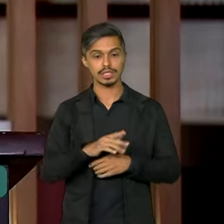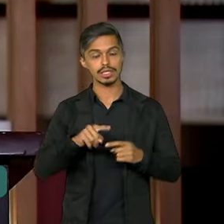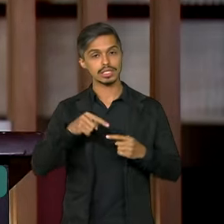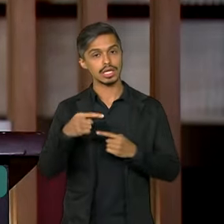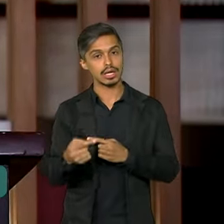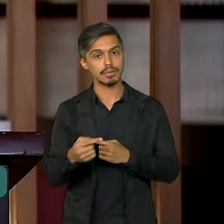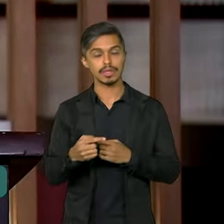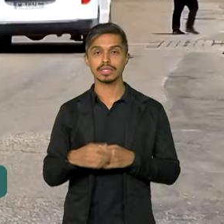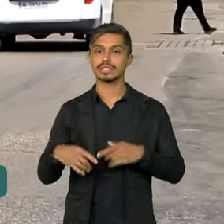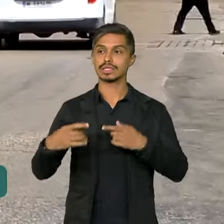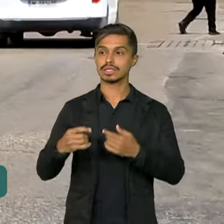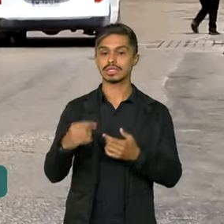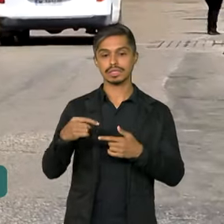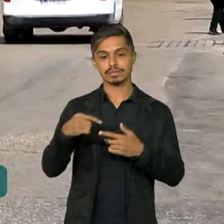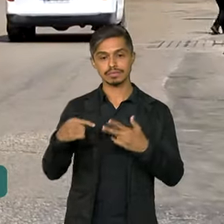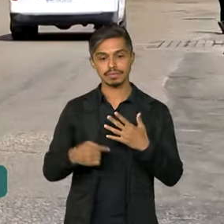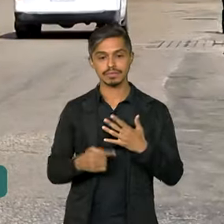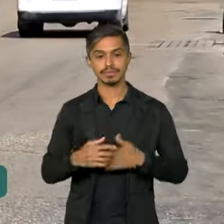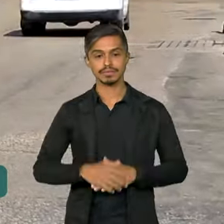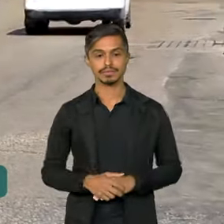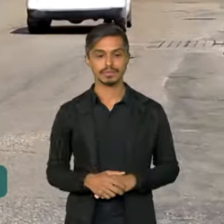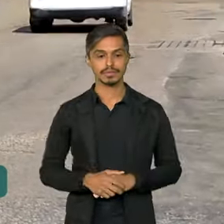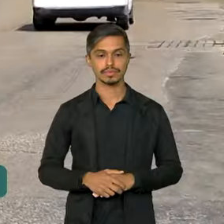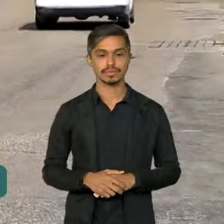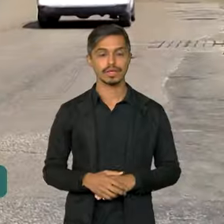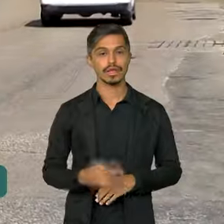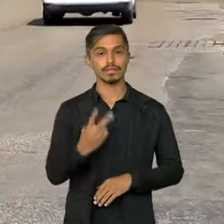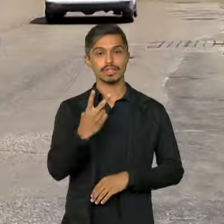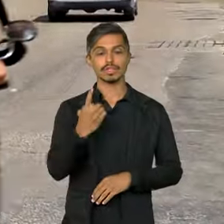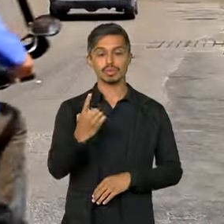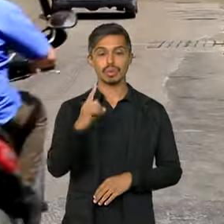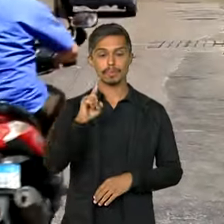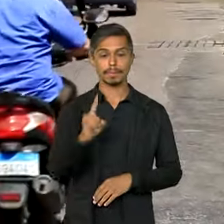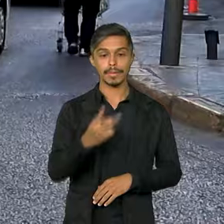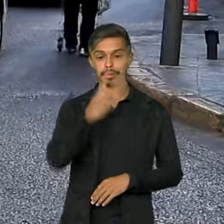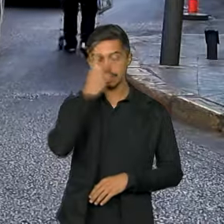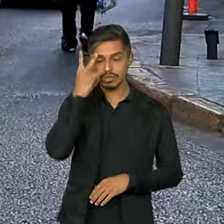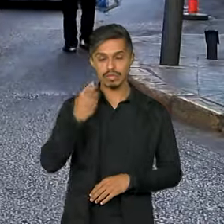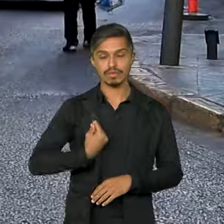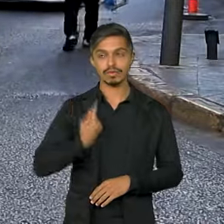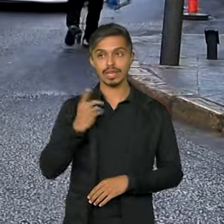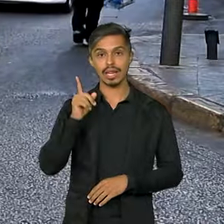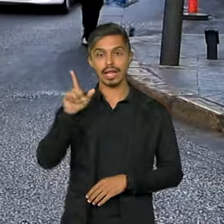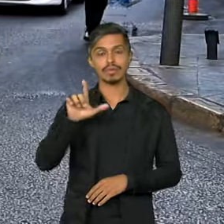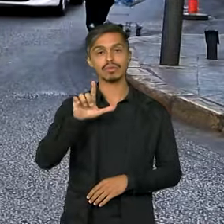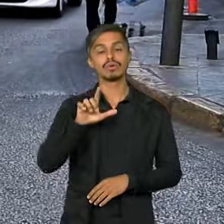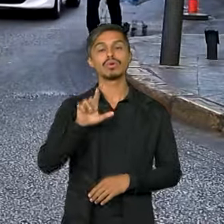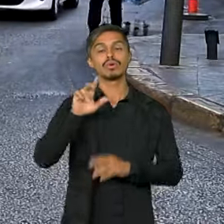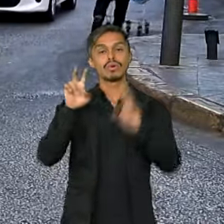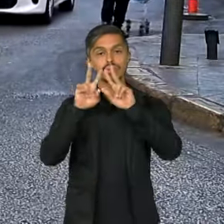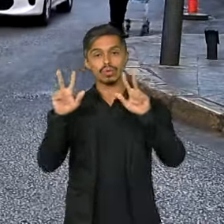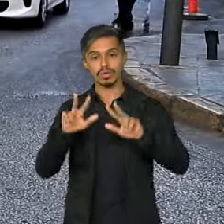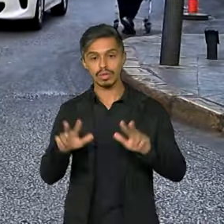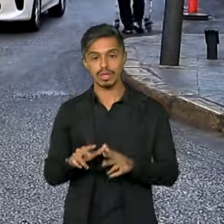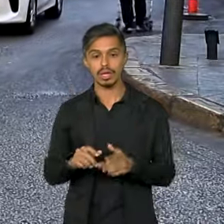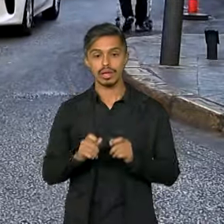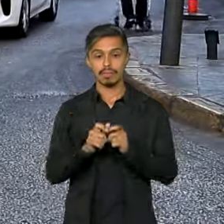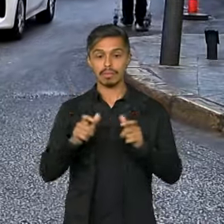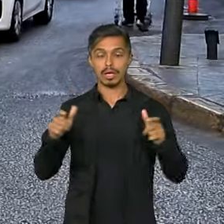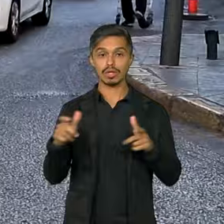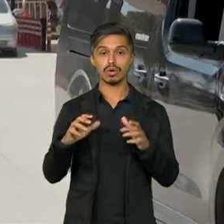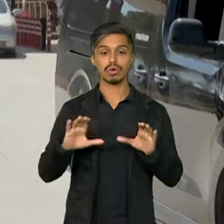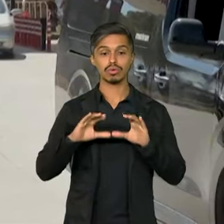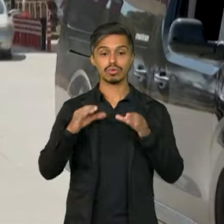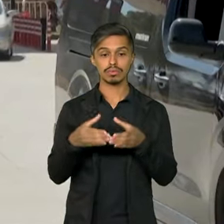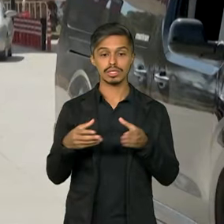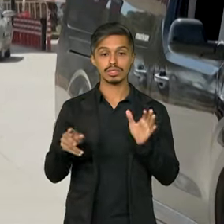medida da necessidade. 21 mil brasileiros vivem hoje no Líbano. É a maior comunidade do Brasil no Oriente